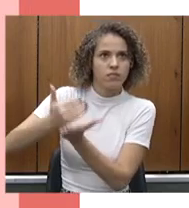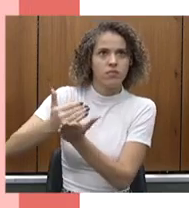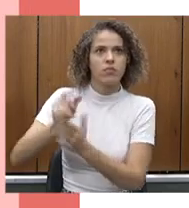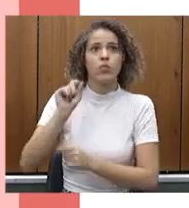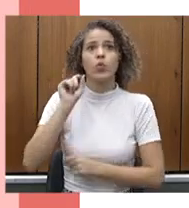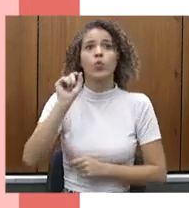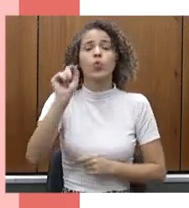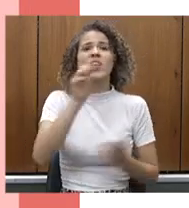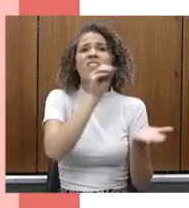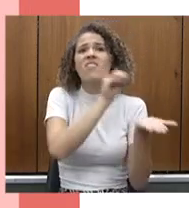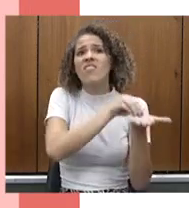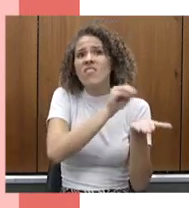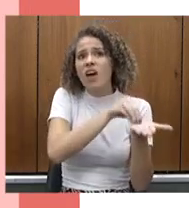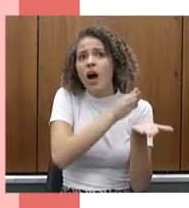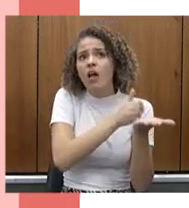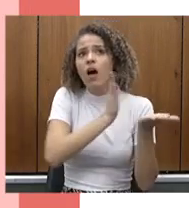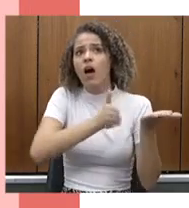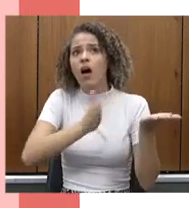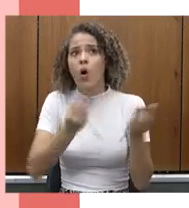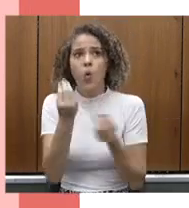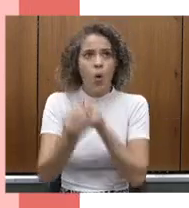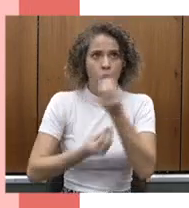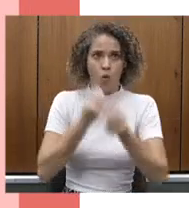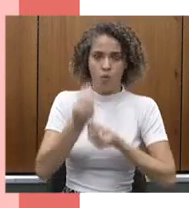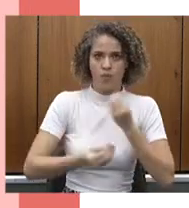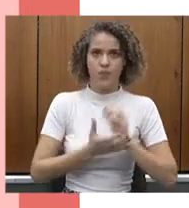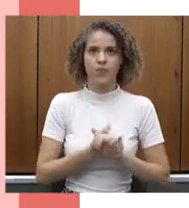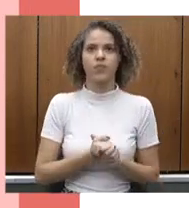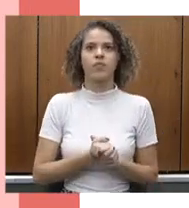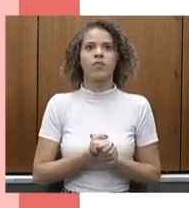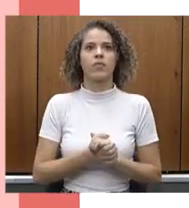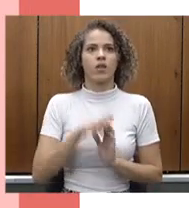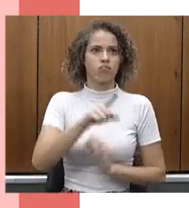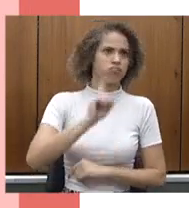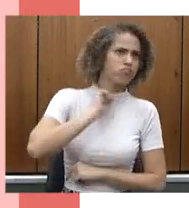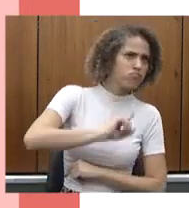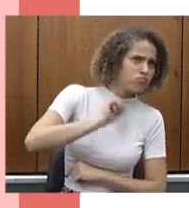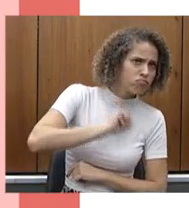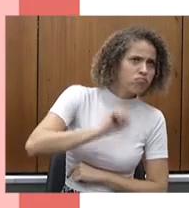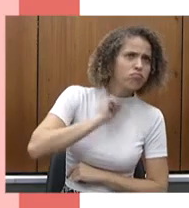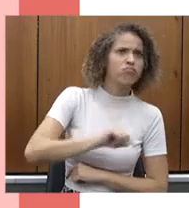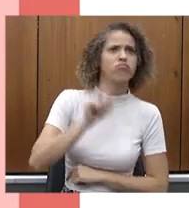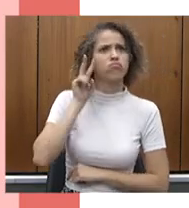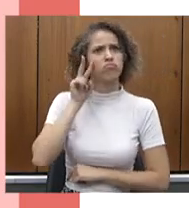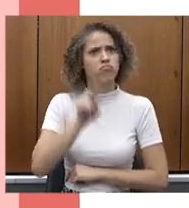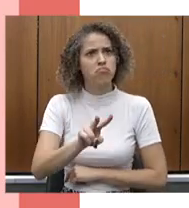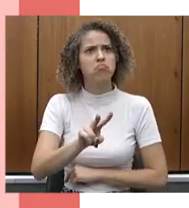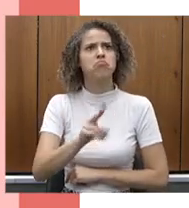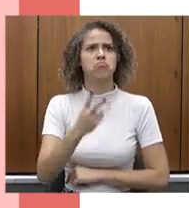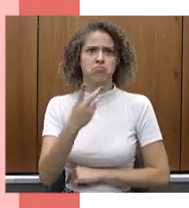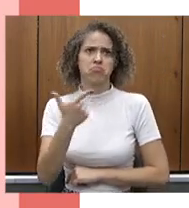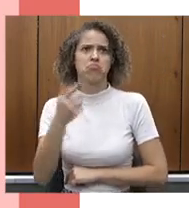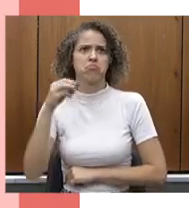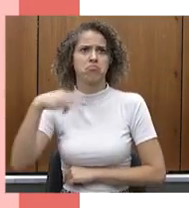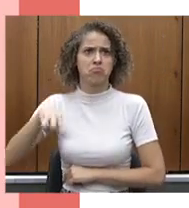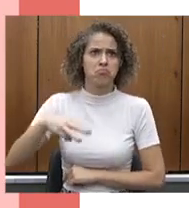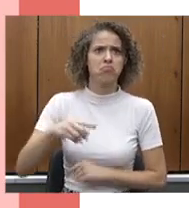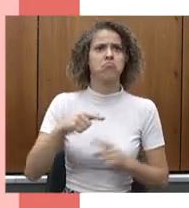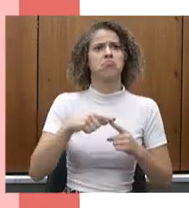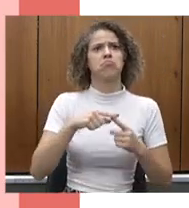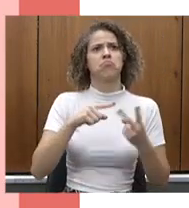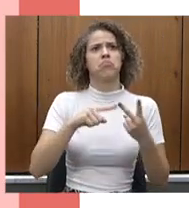aí para a gente fechar ainda são o transporte SUS, Minas Gerais, 310 milhões, ampliação da média complexidade,